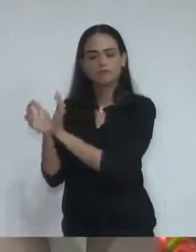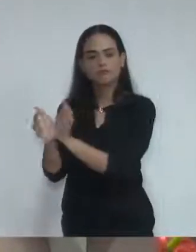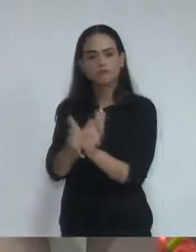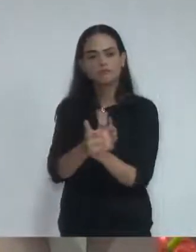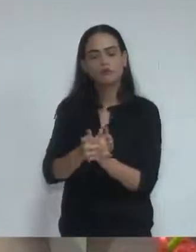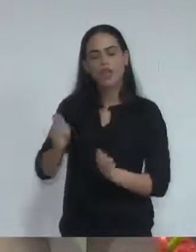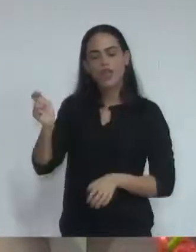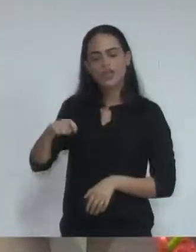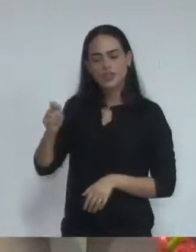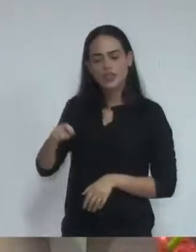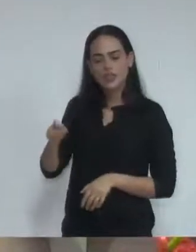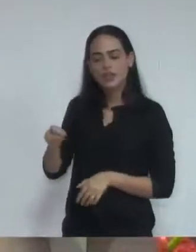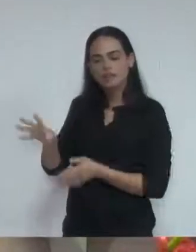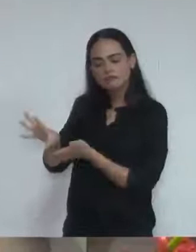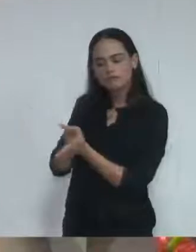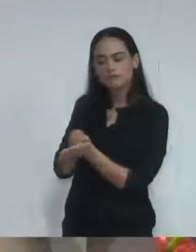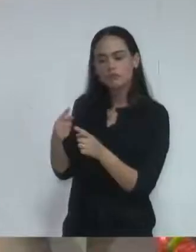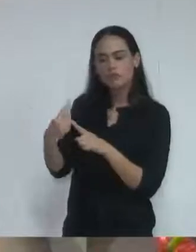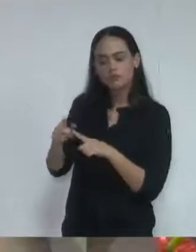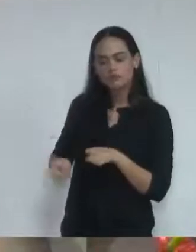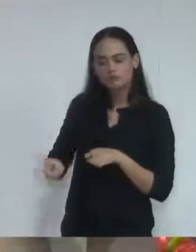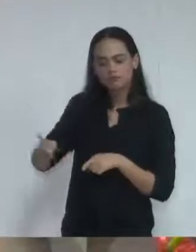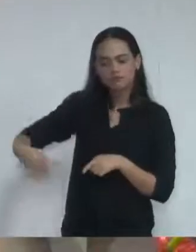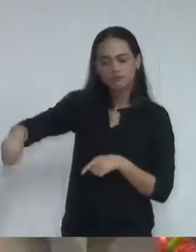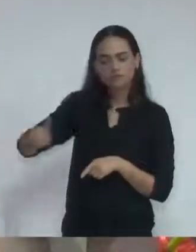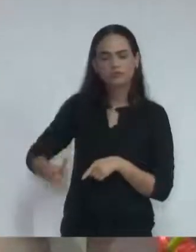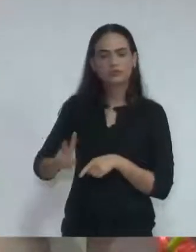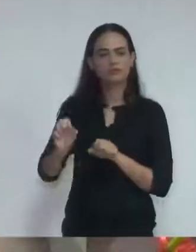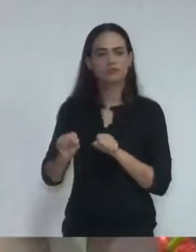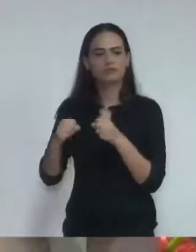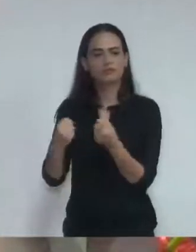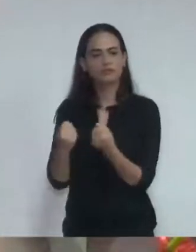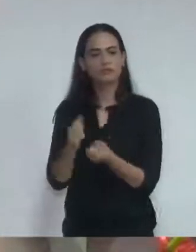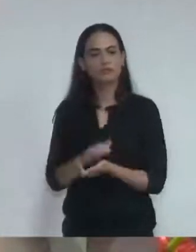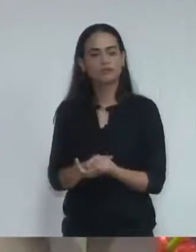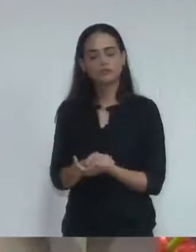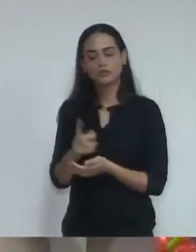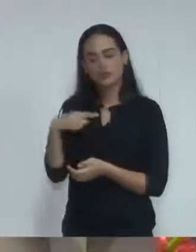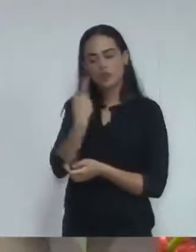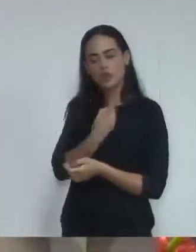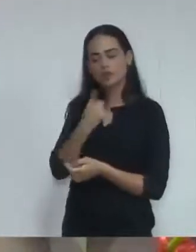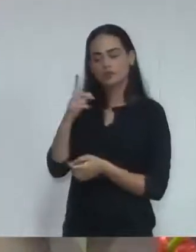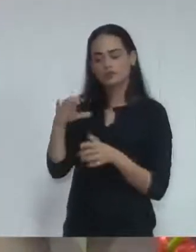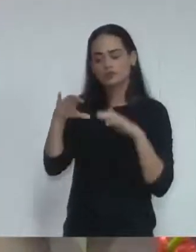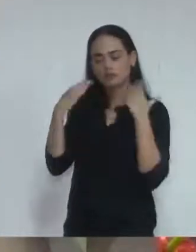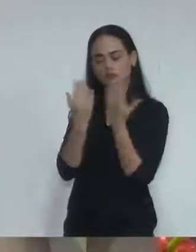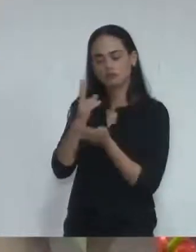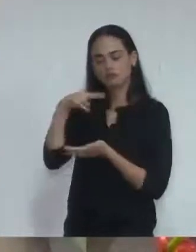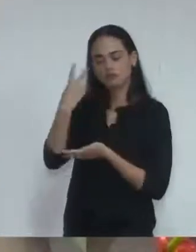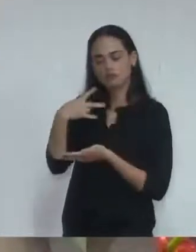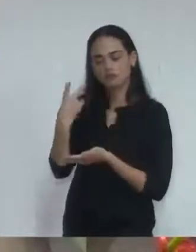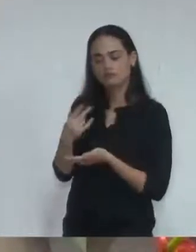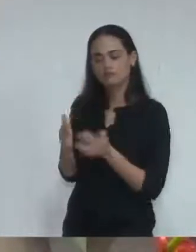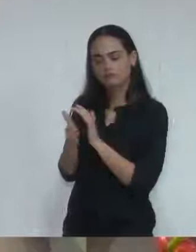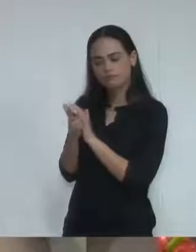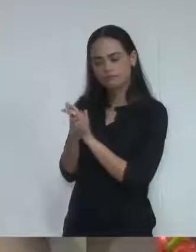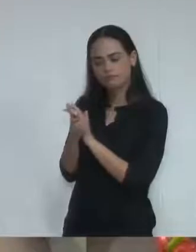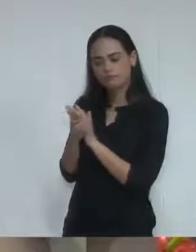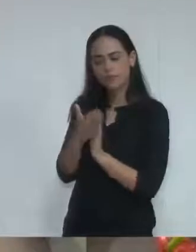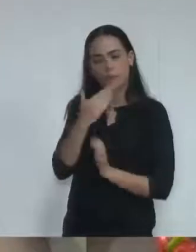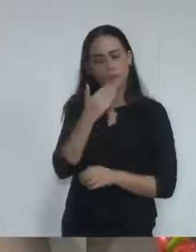para todos os membros da nossa comunidade. Então fica aí a nossa moção de congratulações, e peço o voto favorável de todos os vereadores também.